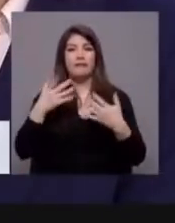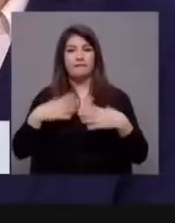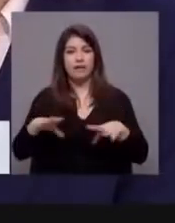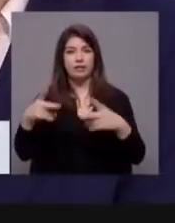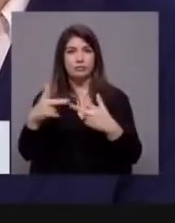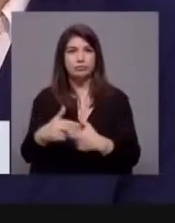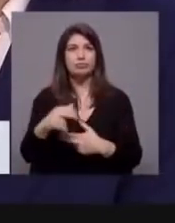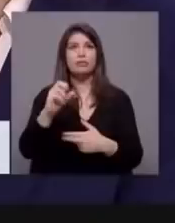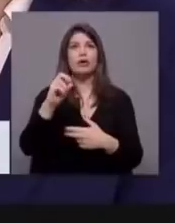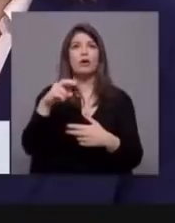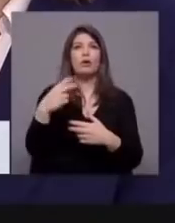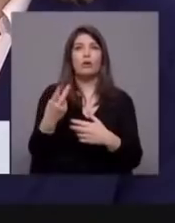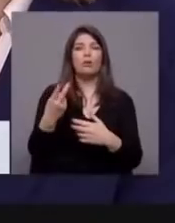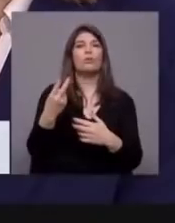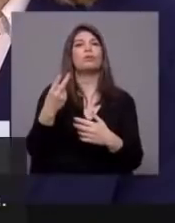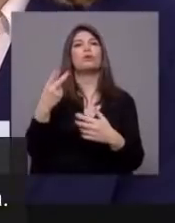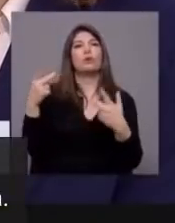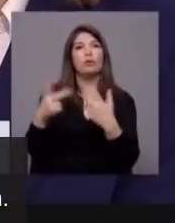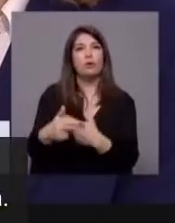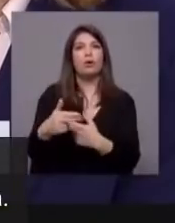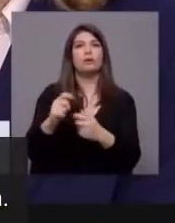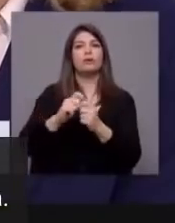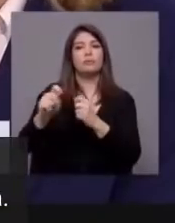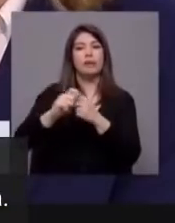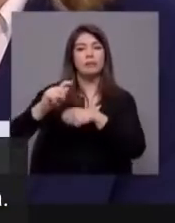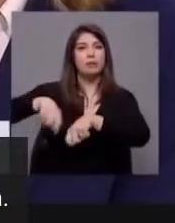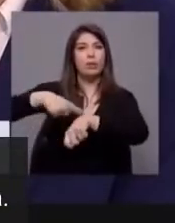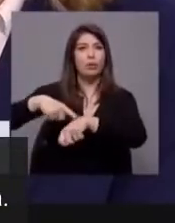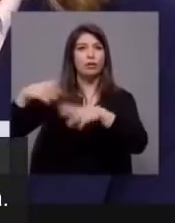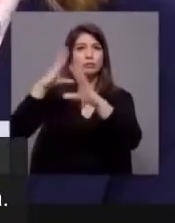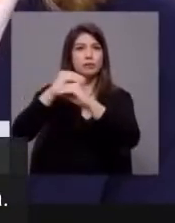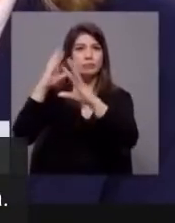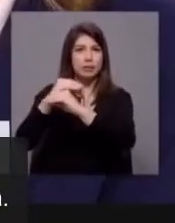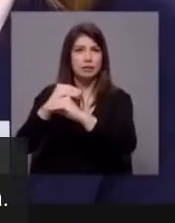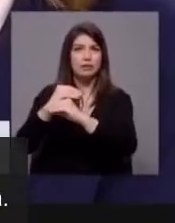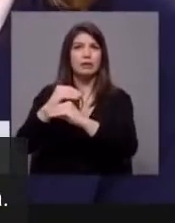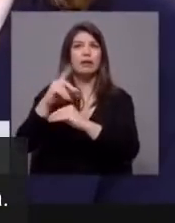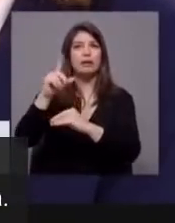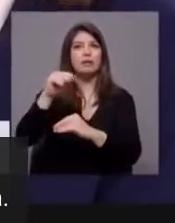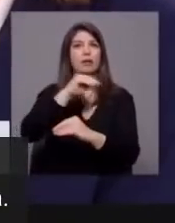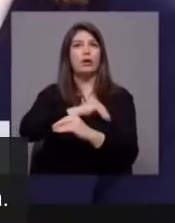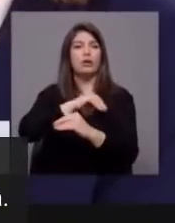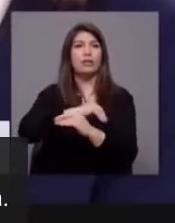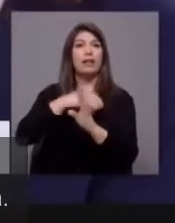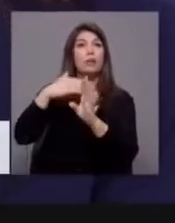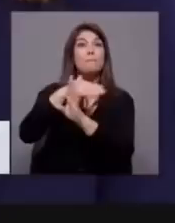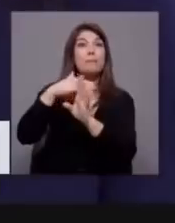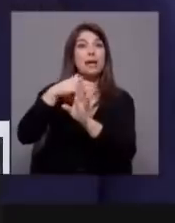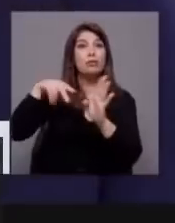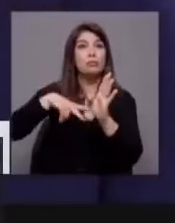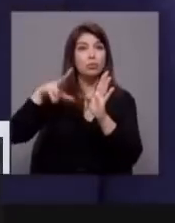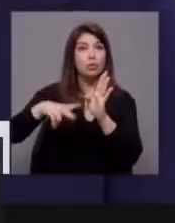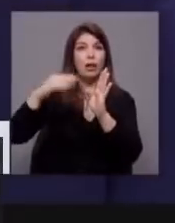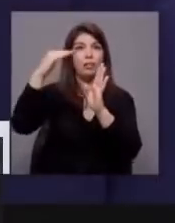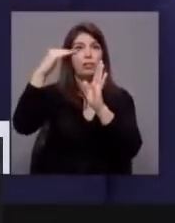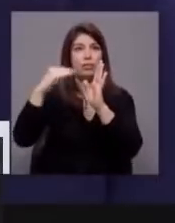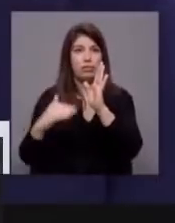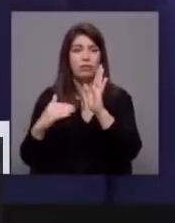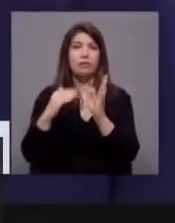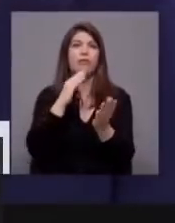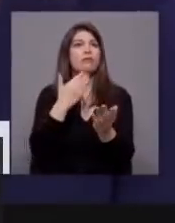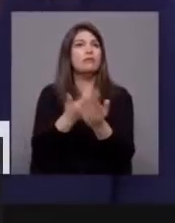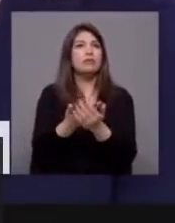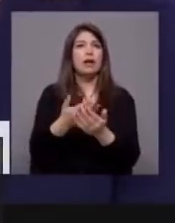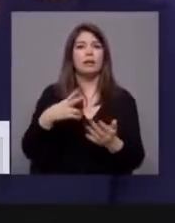a contratação coletiva, cortar no pagamento das horas extraordinárias e abaixar o salário médio em Portugal e fazer de Portugal um dos